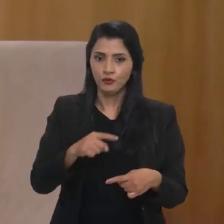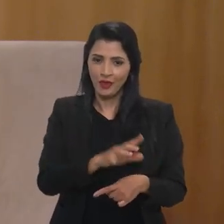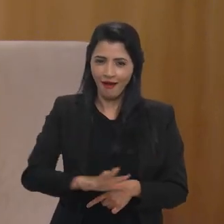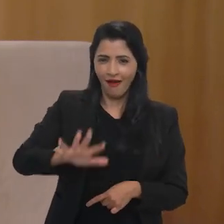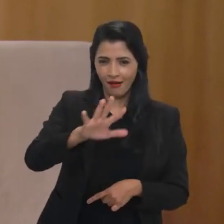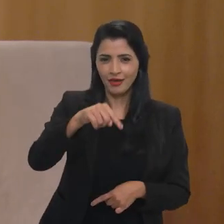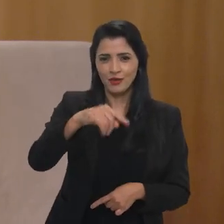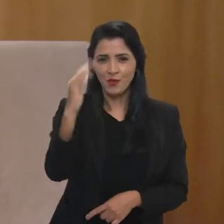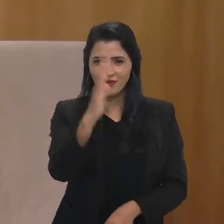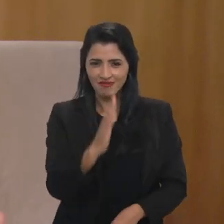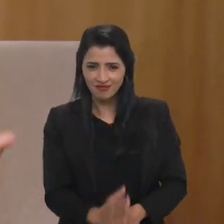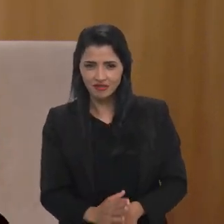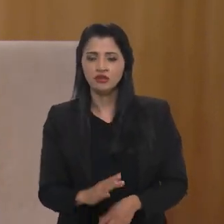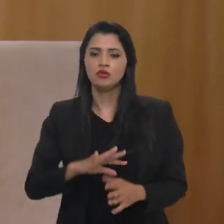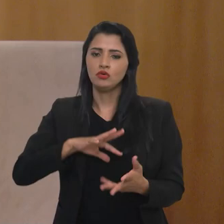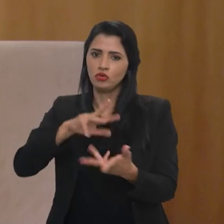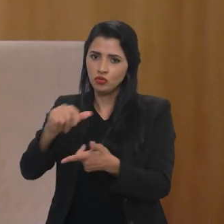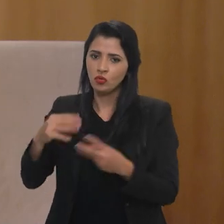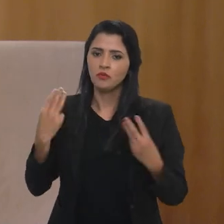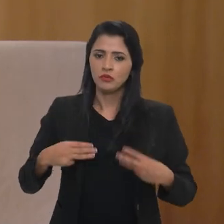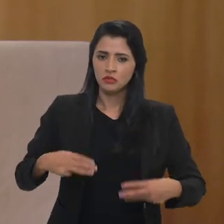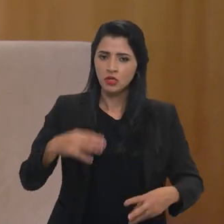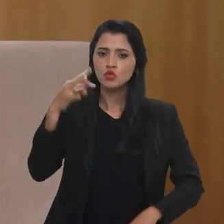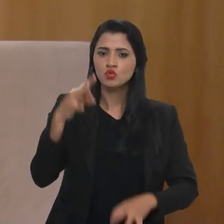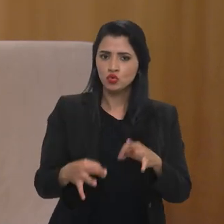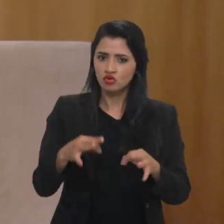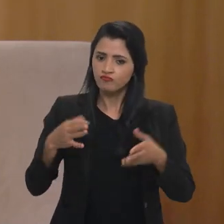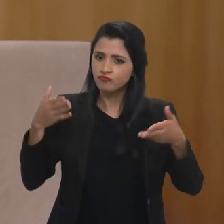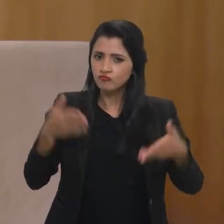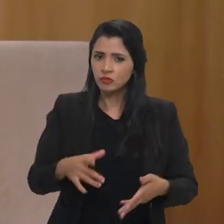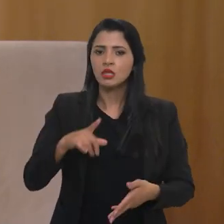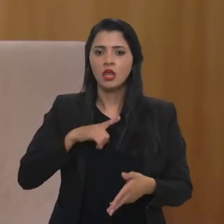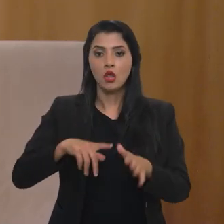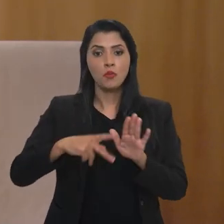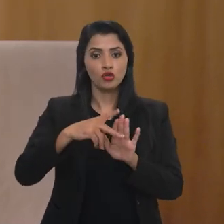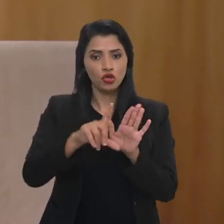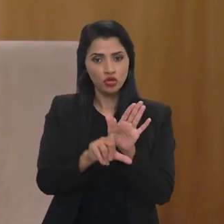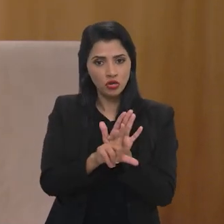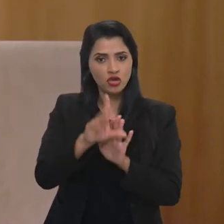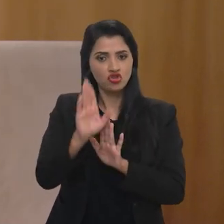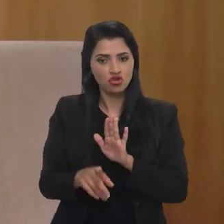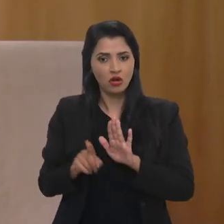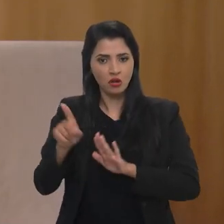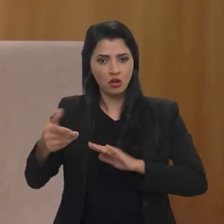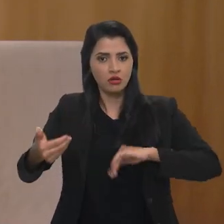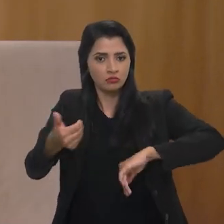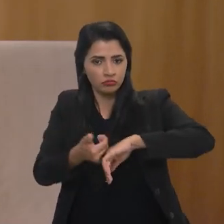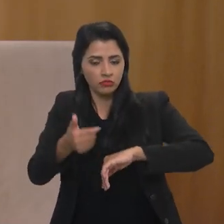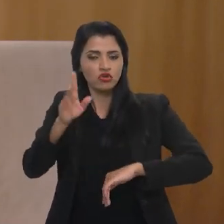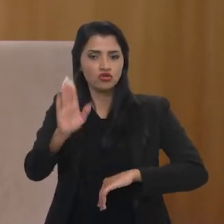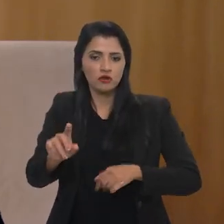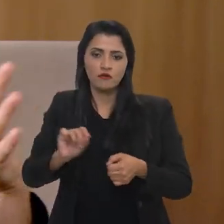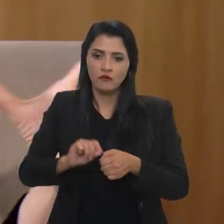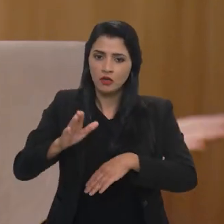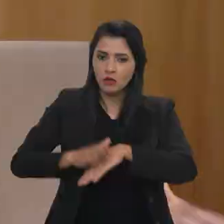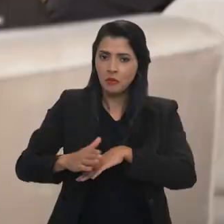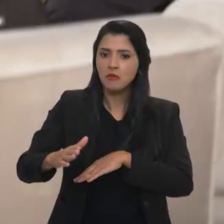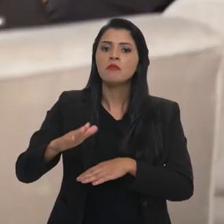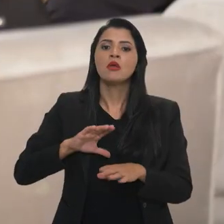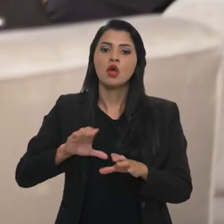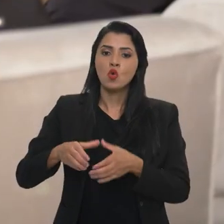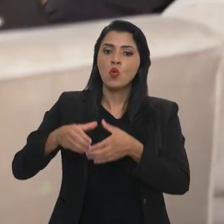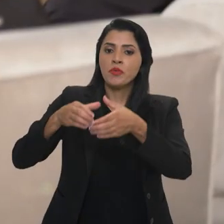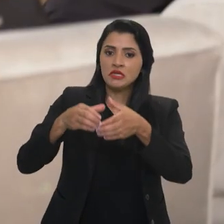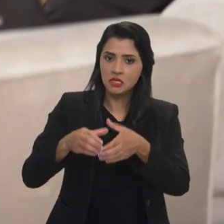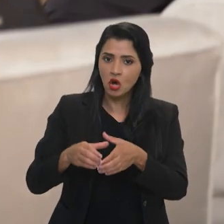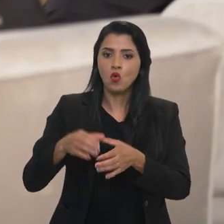nível nacional, em nível internacional, o Ministério da Justiça está engajado, há um projeto de lei hoje já tramitando no Congresso Nacional que foi realizado por uma